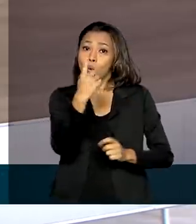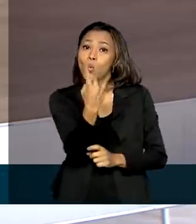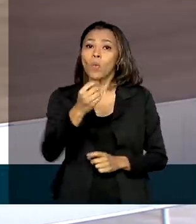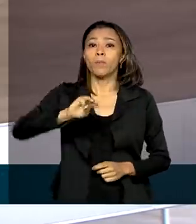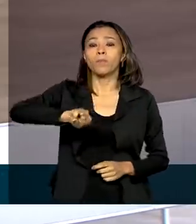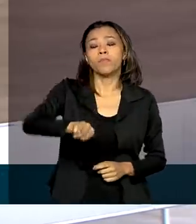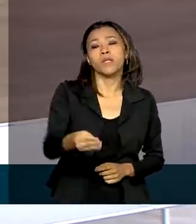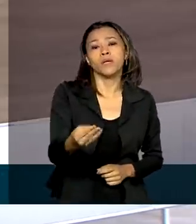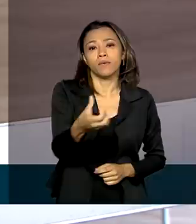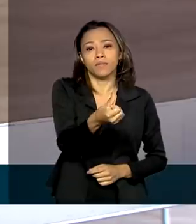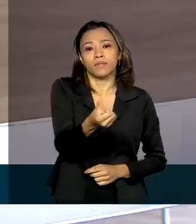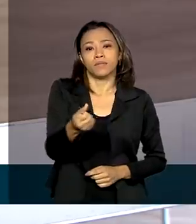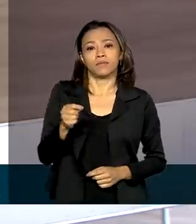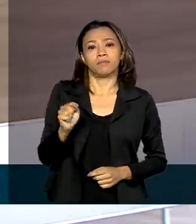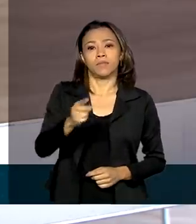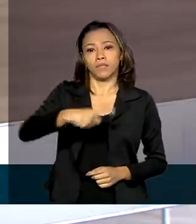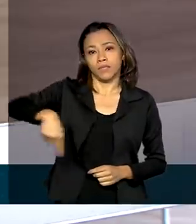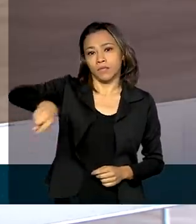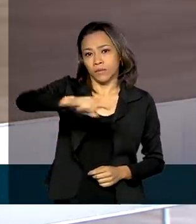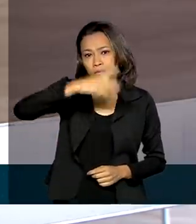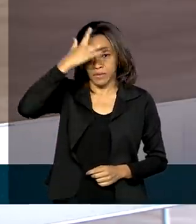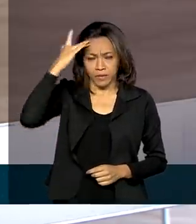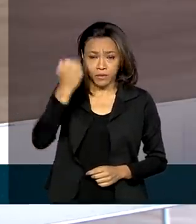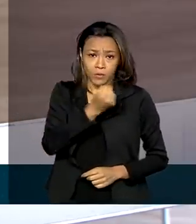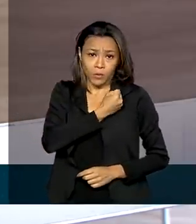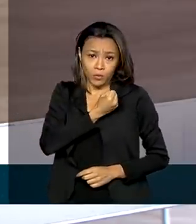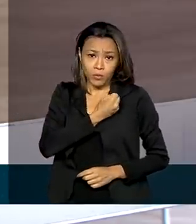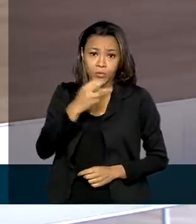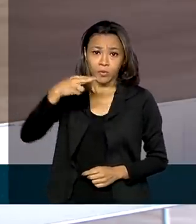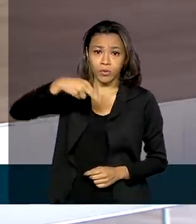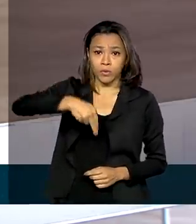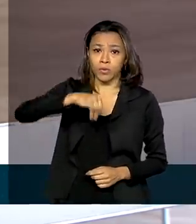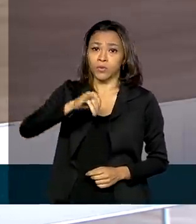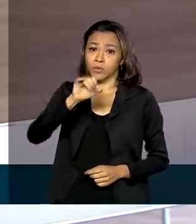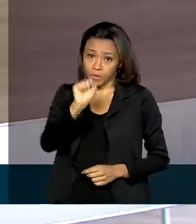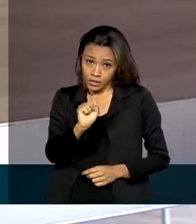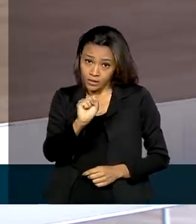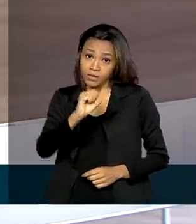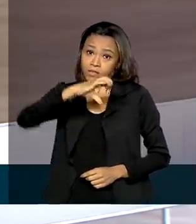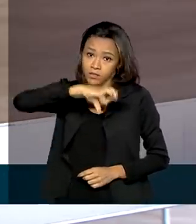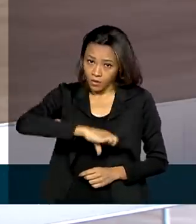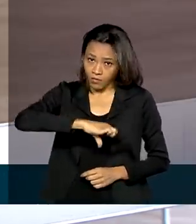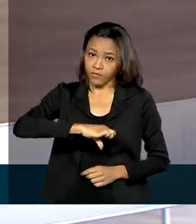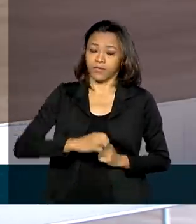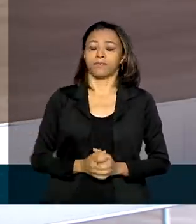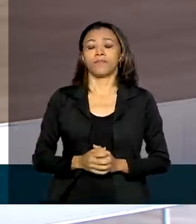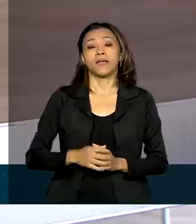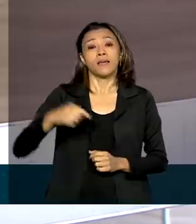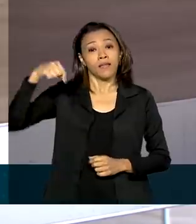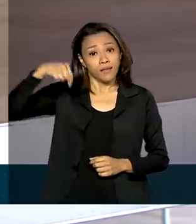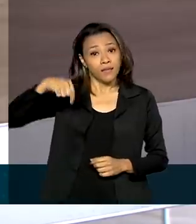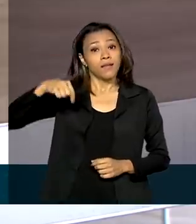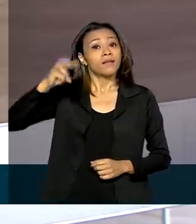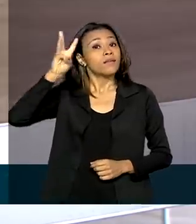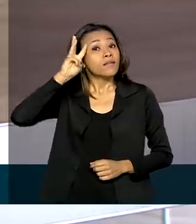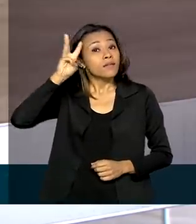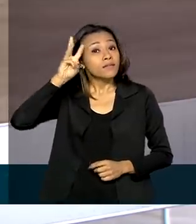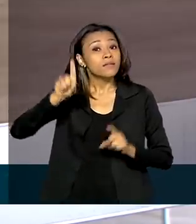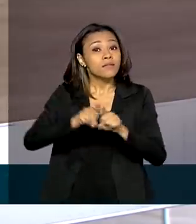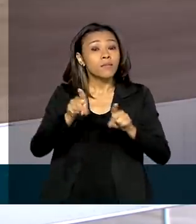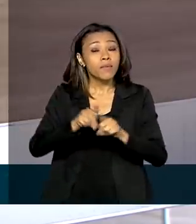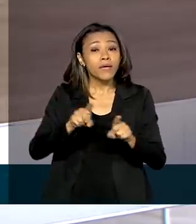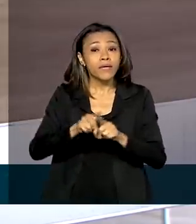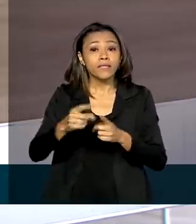beneficiários do Bolsa Família com o NIS final 9. E também, nesta terça-feira, a Caixa Econômica libera o